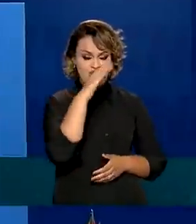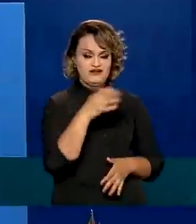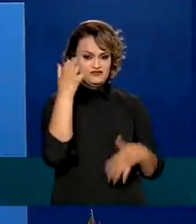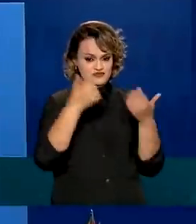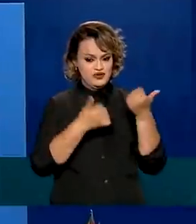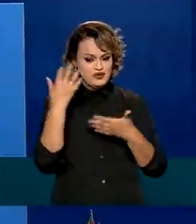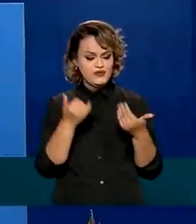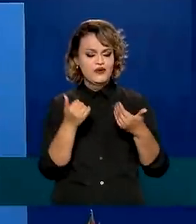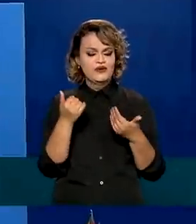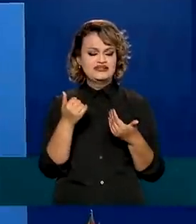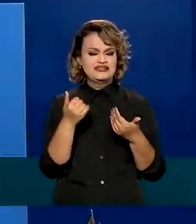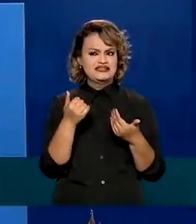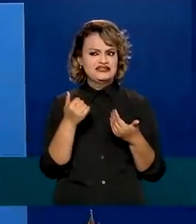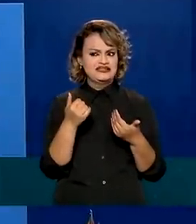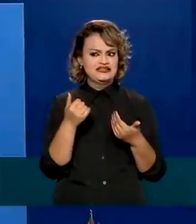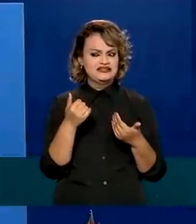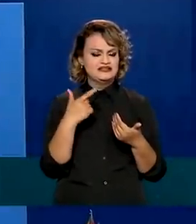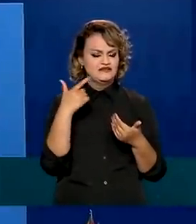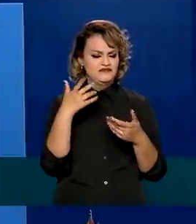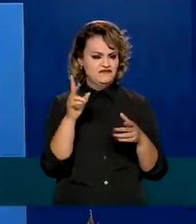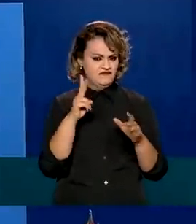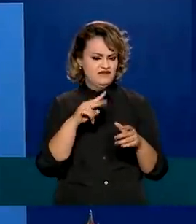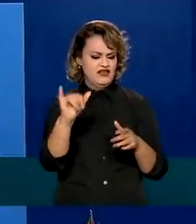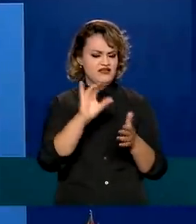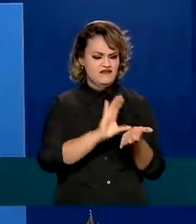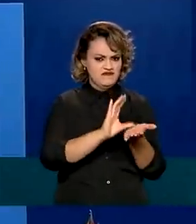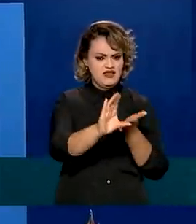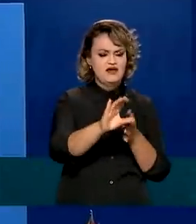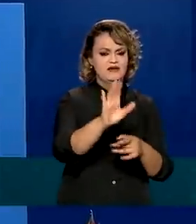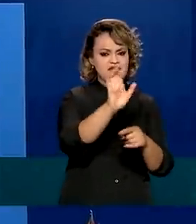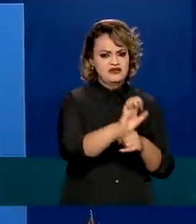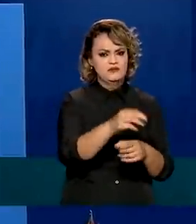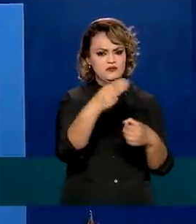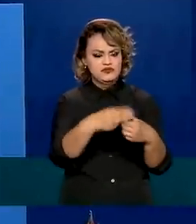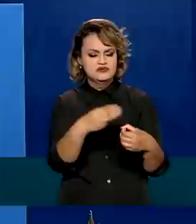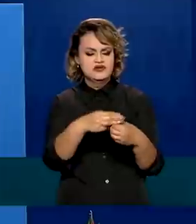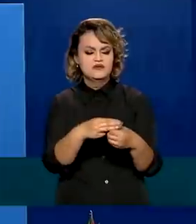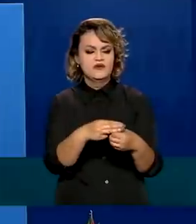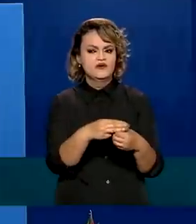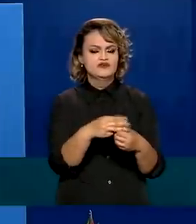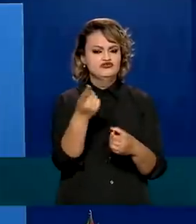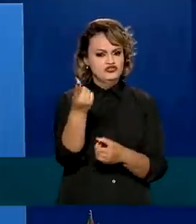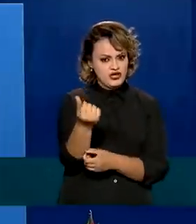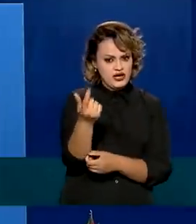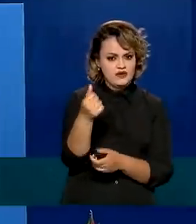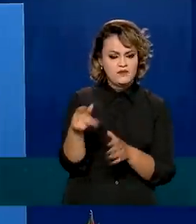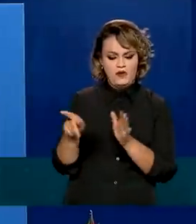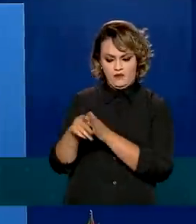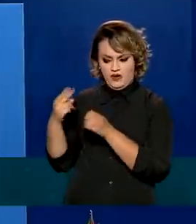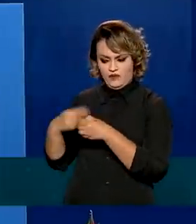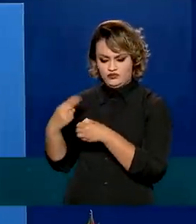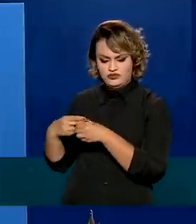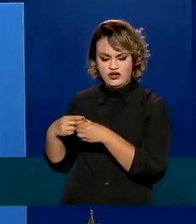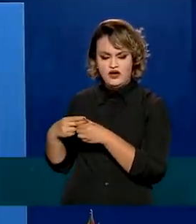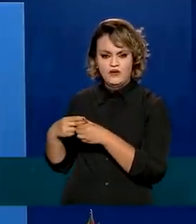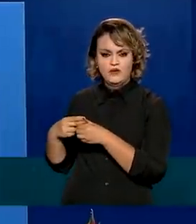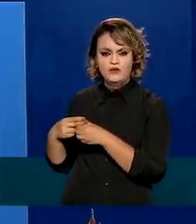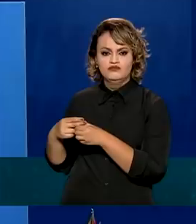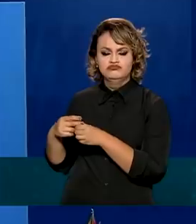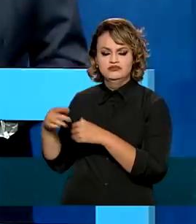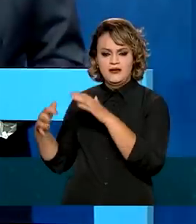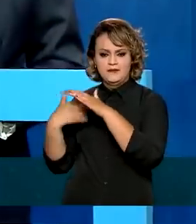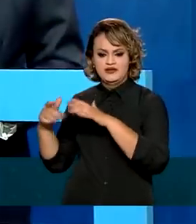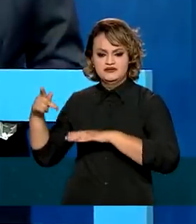anunciou que está para chegar aos cofres de estados e municípios a transferência de recursos da União, oriundos da